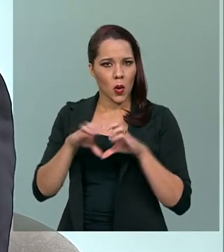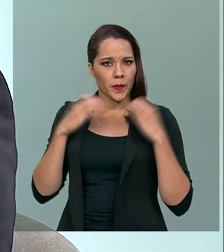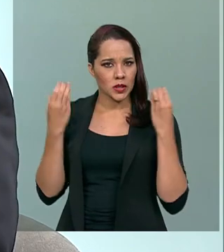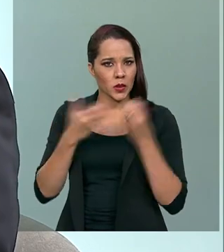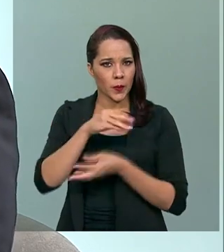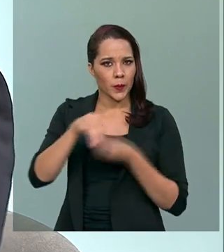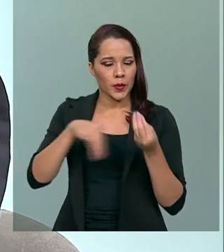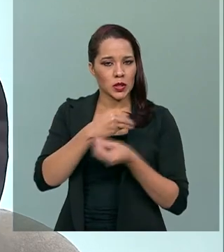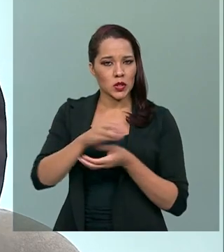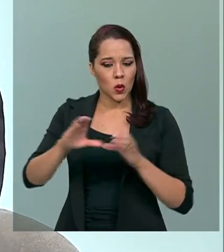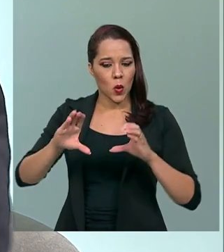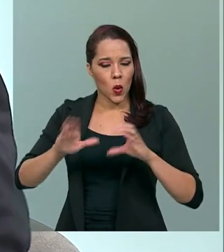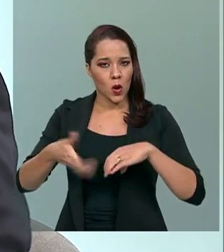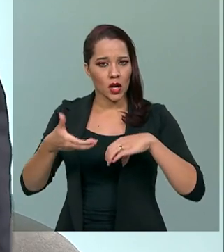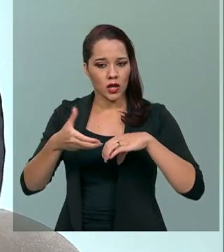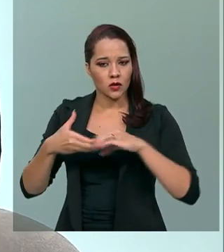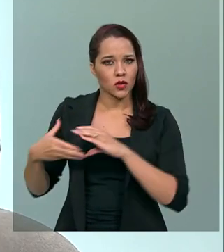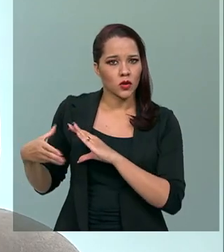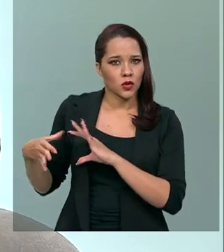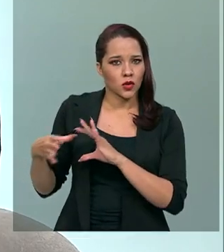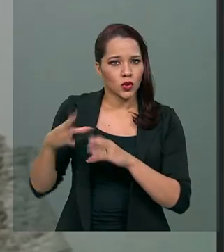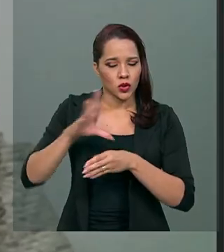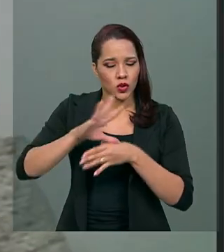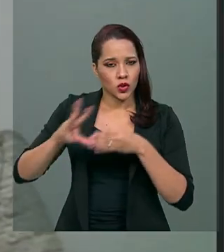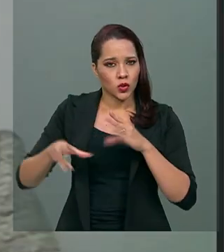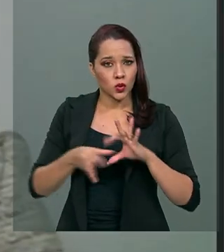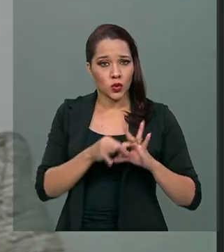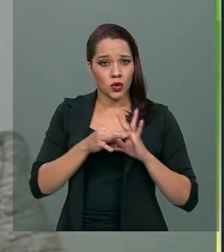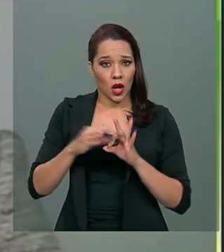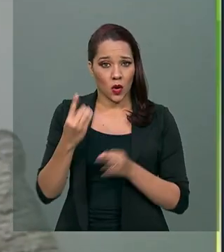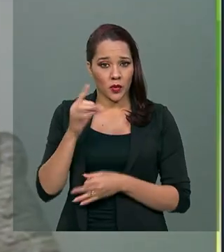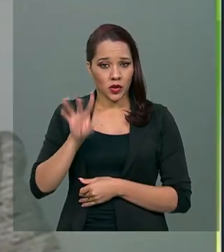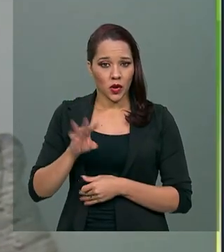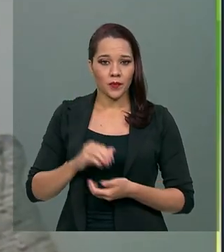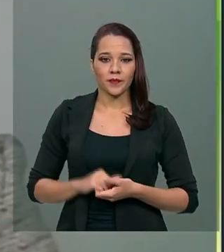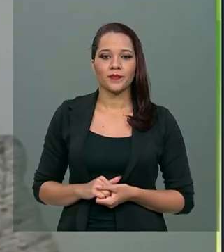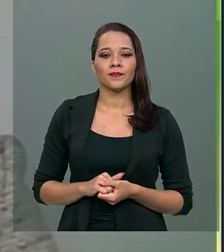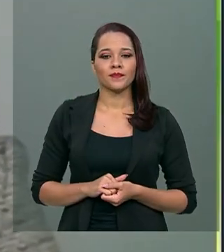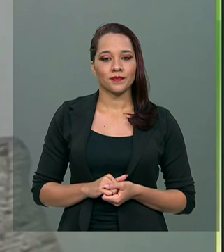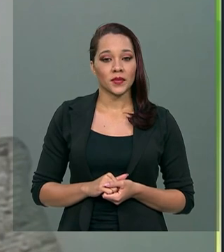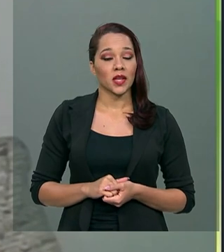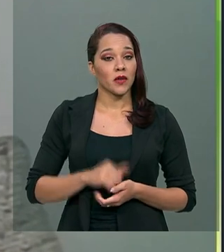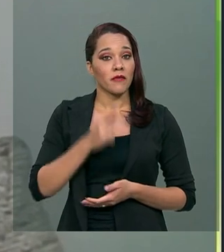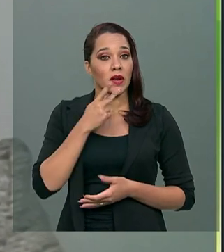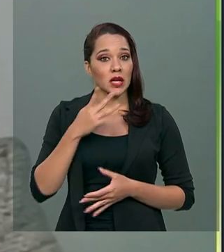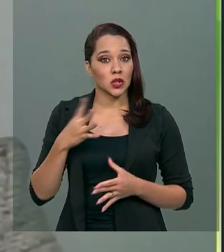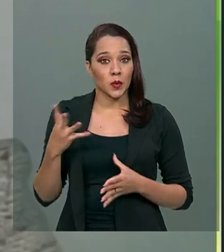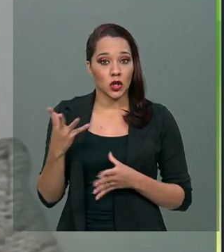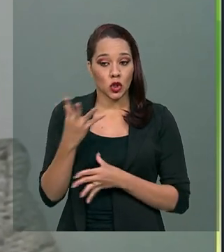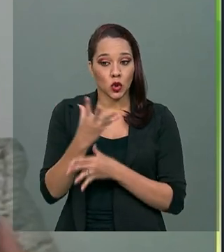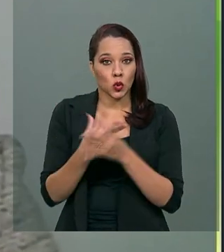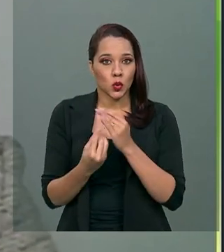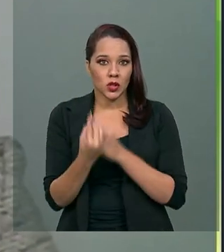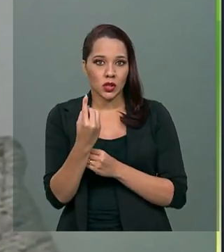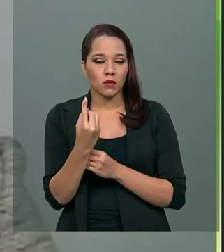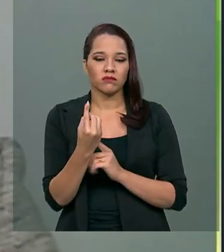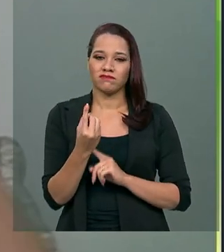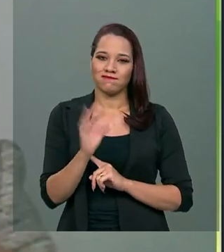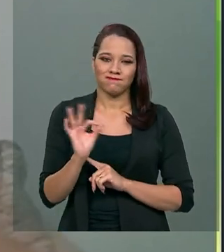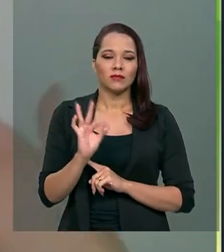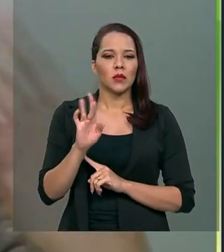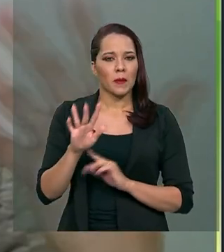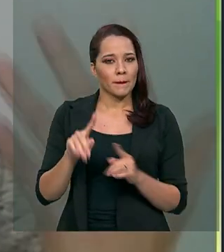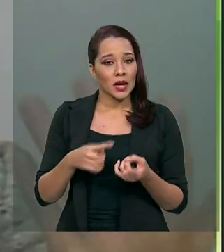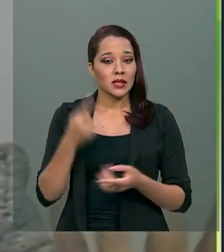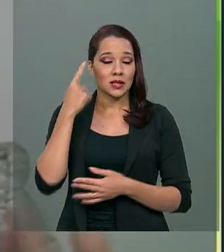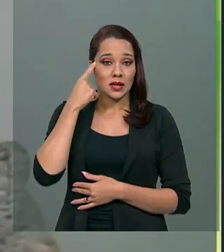Nacional, se juntarem no decorrer desse processo? Nós não vamos falar aqui de uma junção, mas é claro que ideias